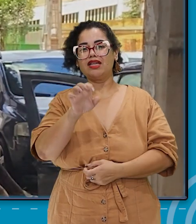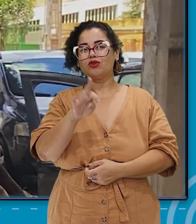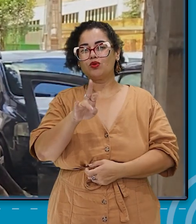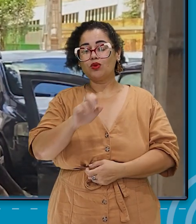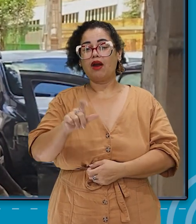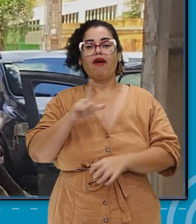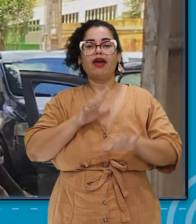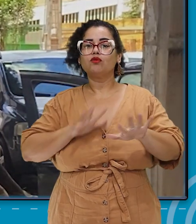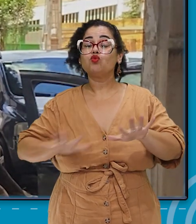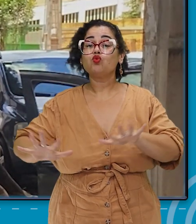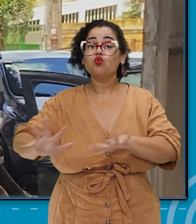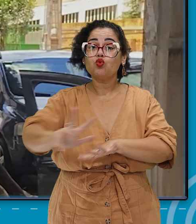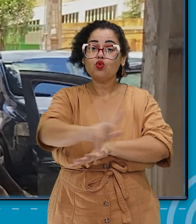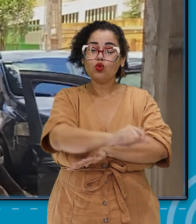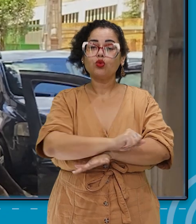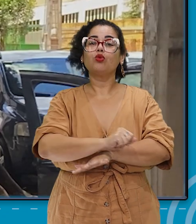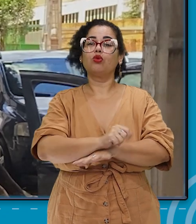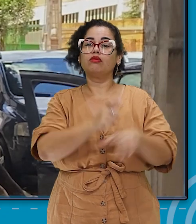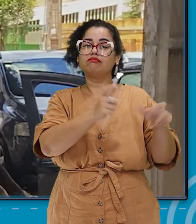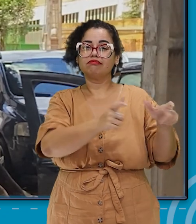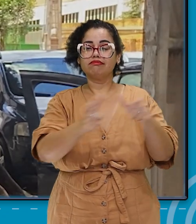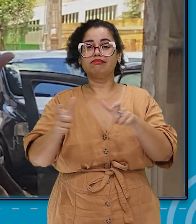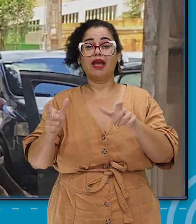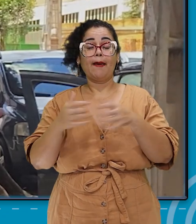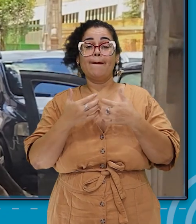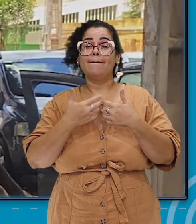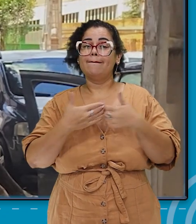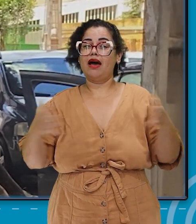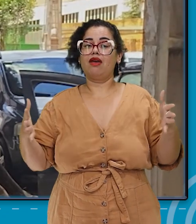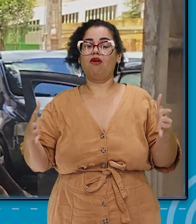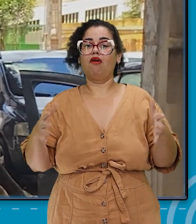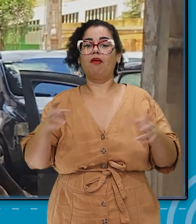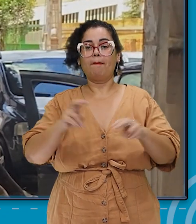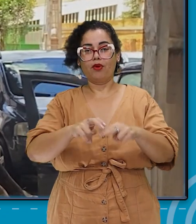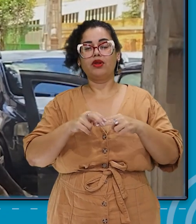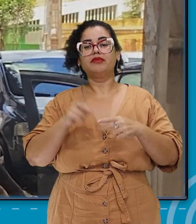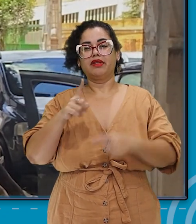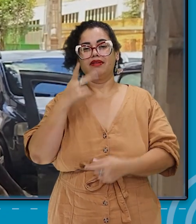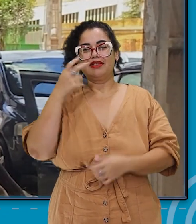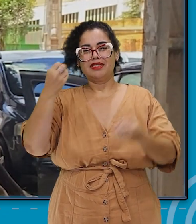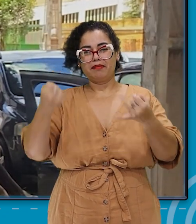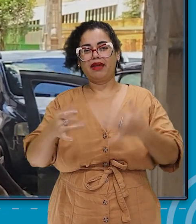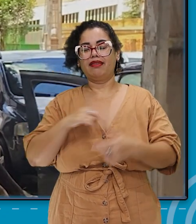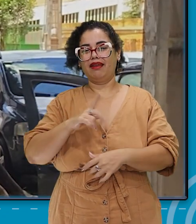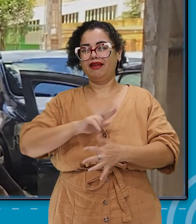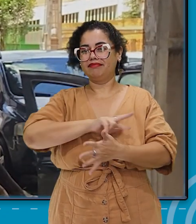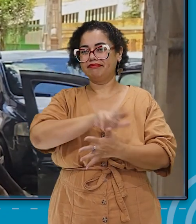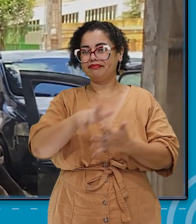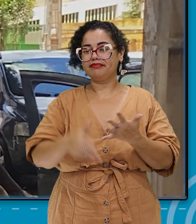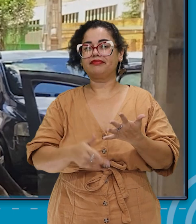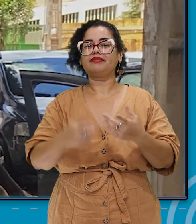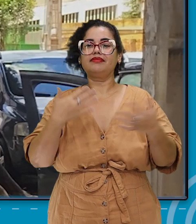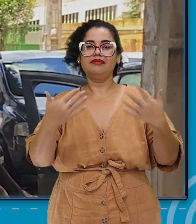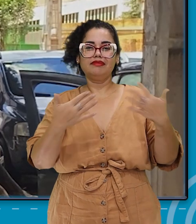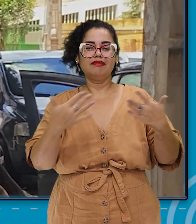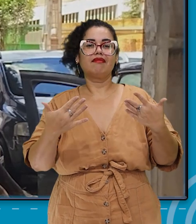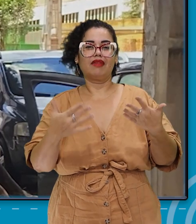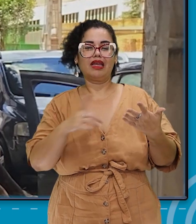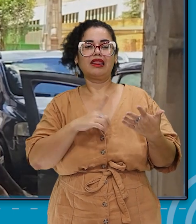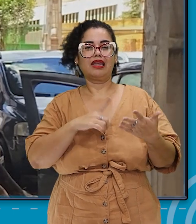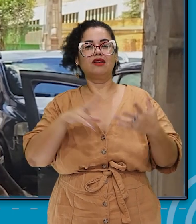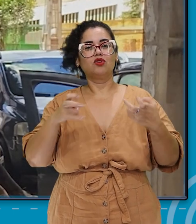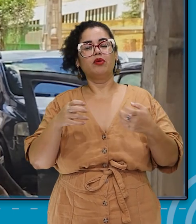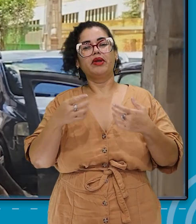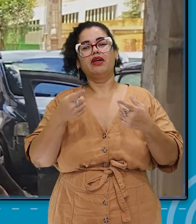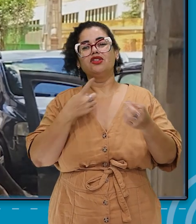que abarca todos esses outros, que tem uma dimensão maior. Por isso que você falou, Tetê, que existem aí esses diálogos,